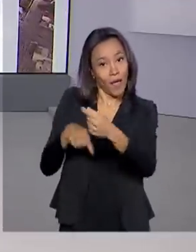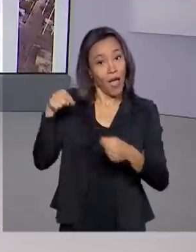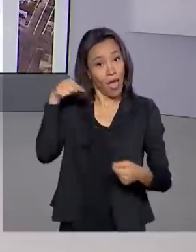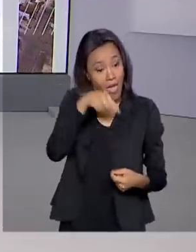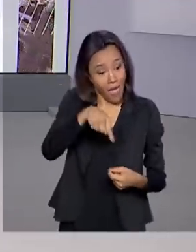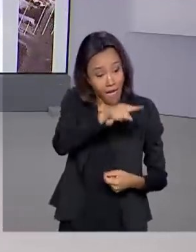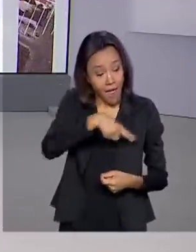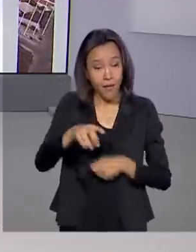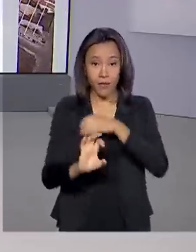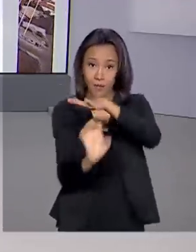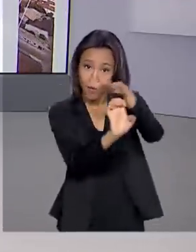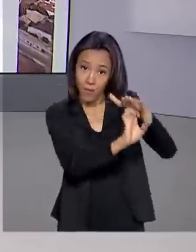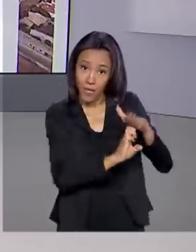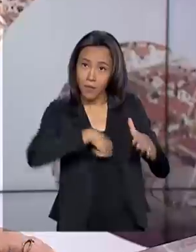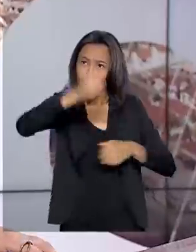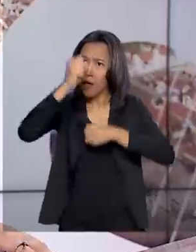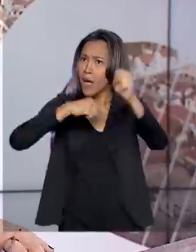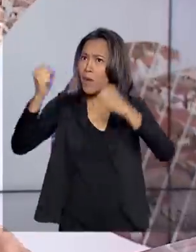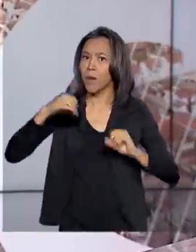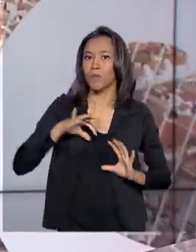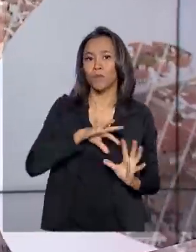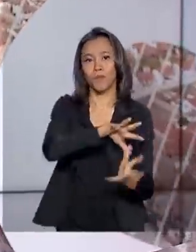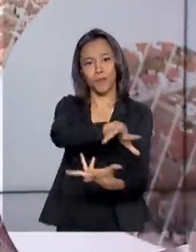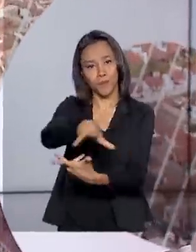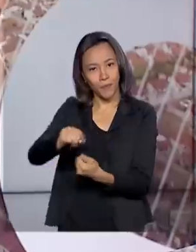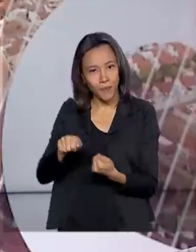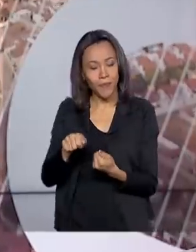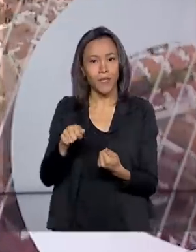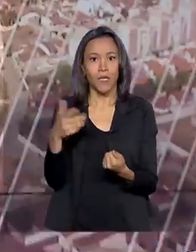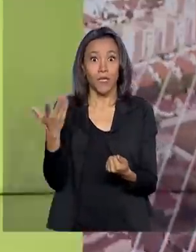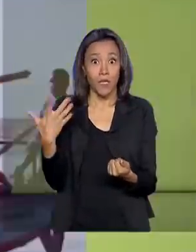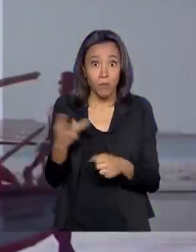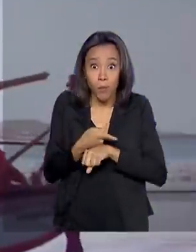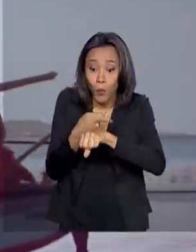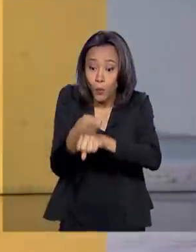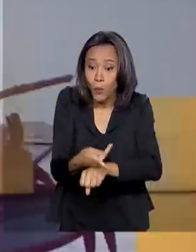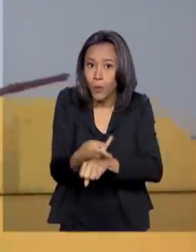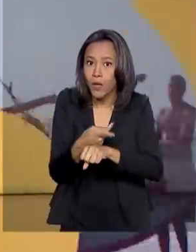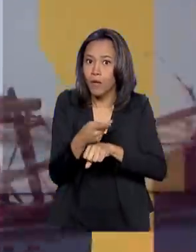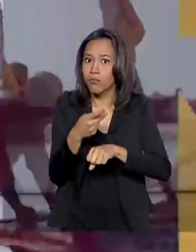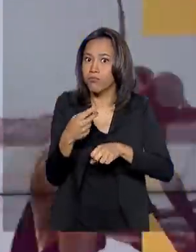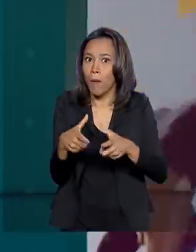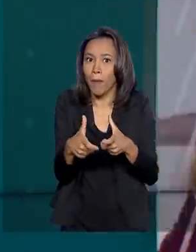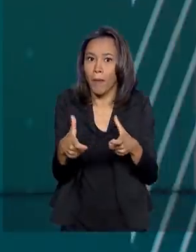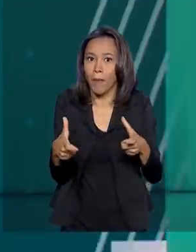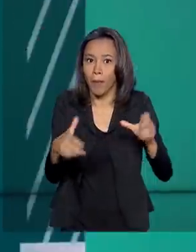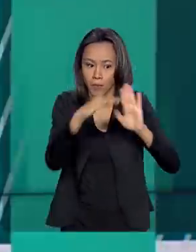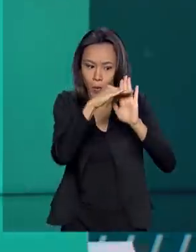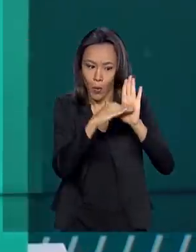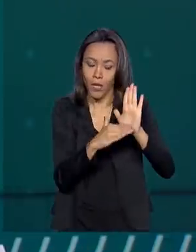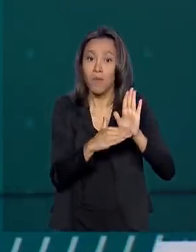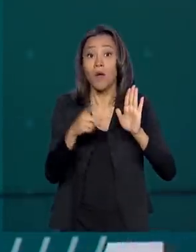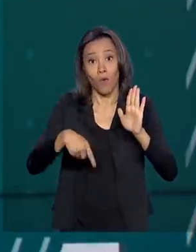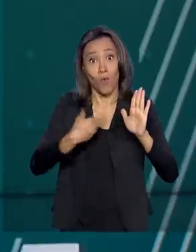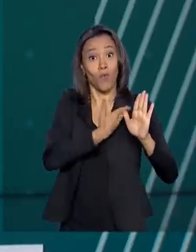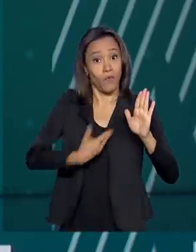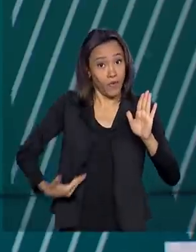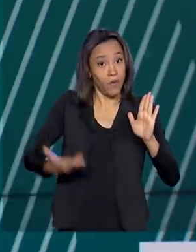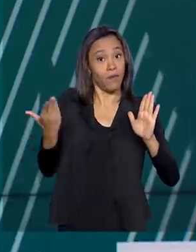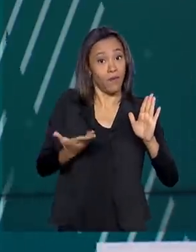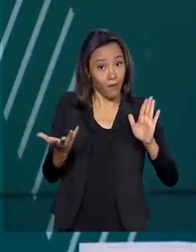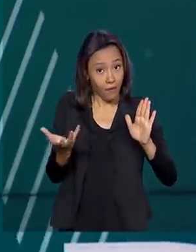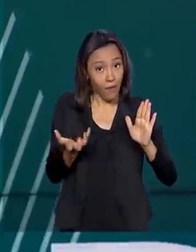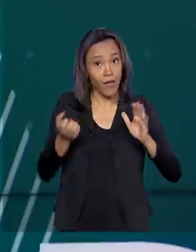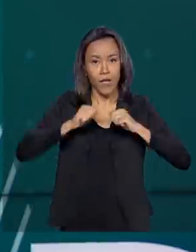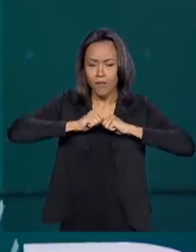empresas no mercado internacional. Com a procura crescente pelo programa, o governo já estuda expandir as ações de